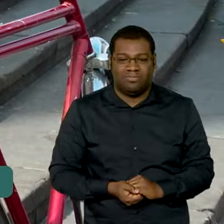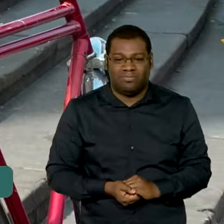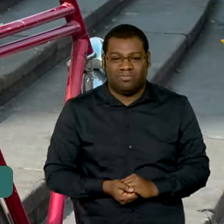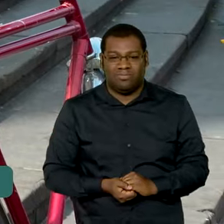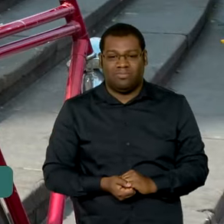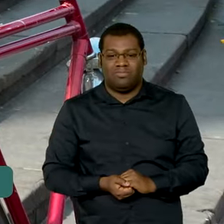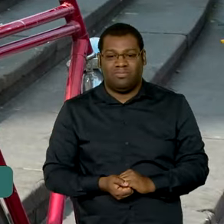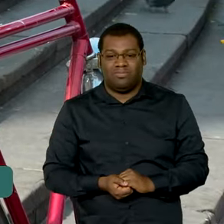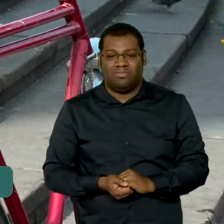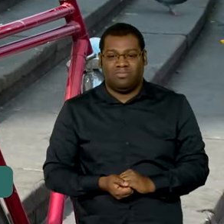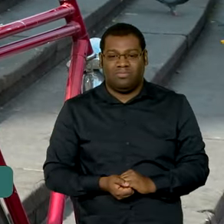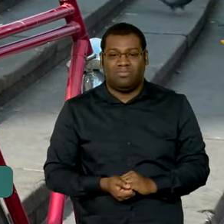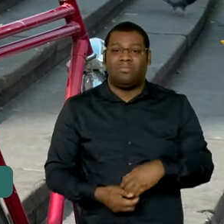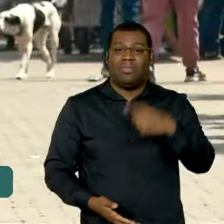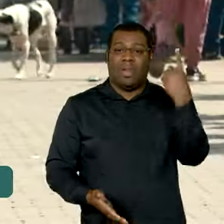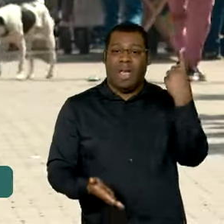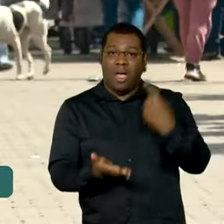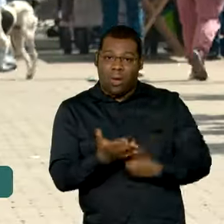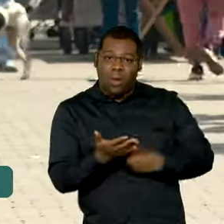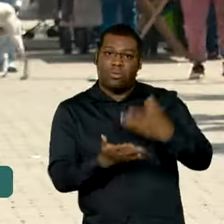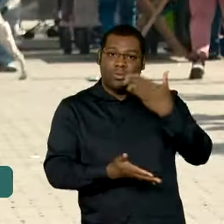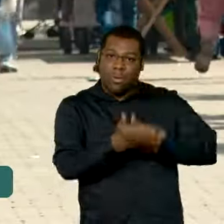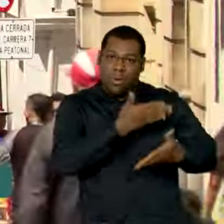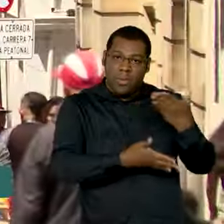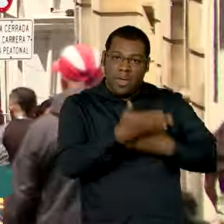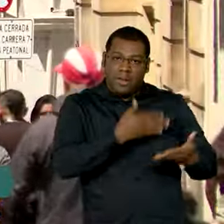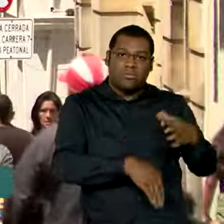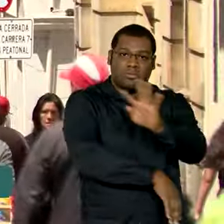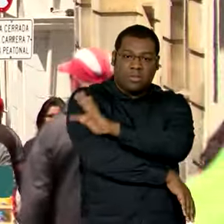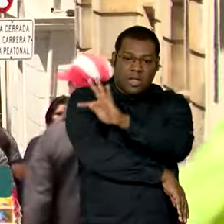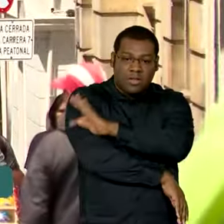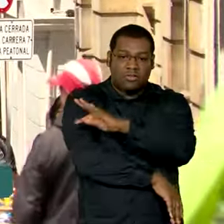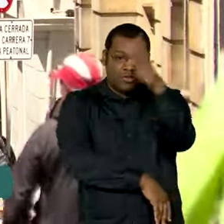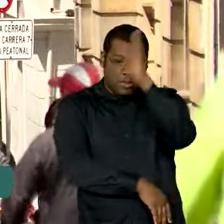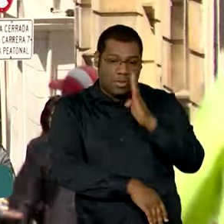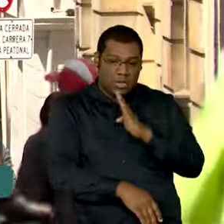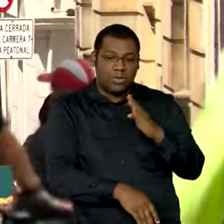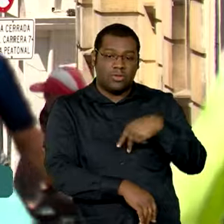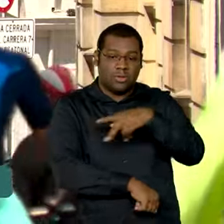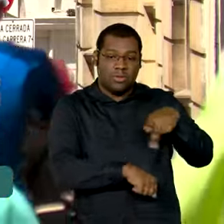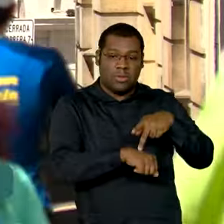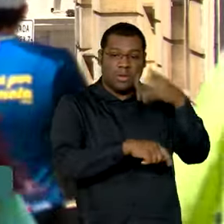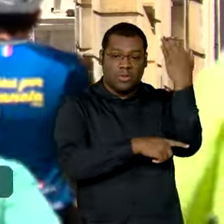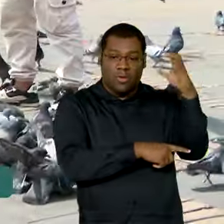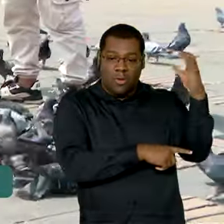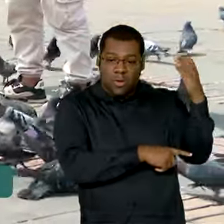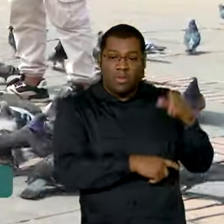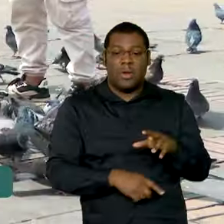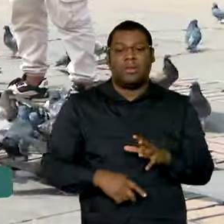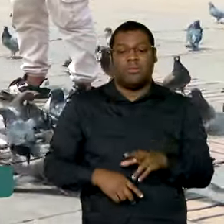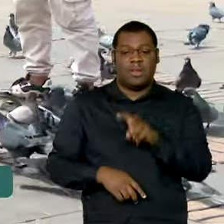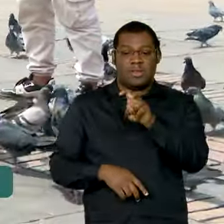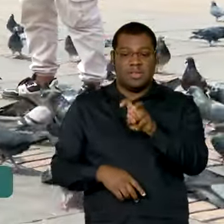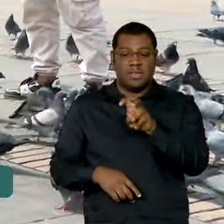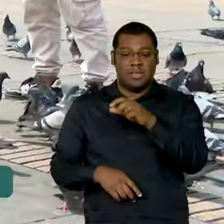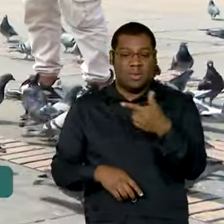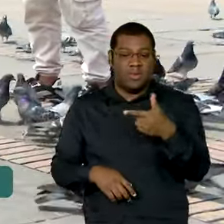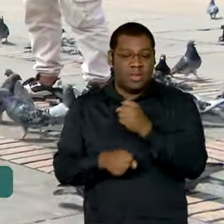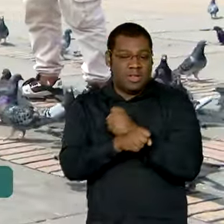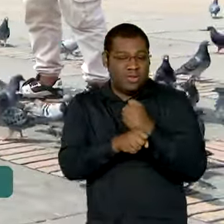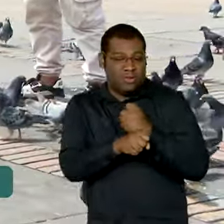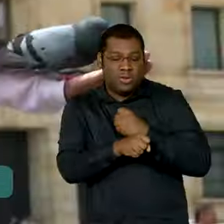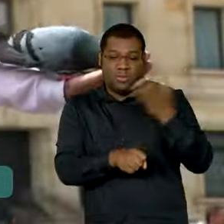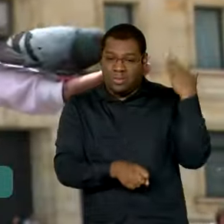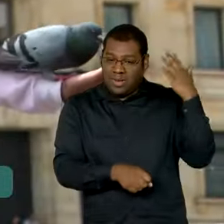Desde o início do acordo de cooperação técnica entre Brasil e Colômbia, há 52 anos, os dois países já